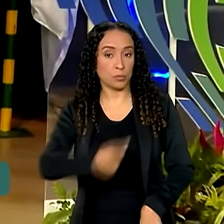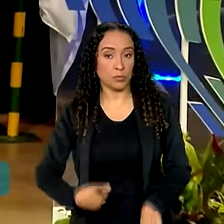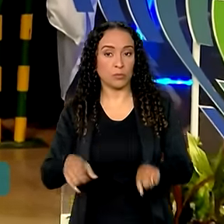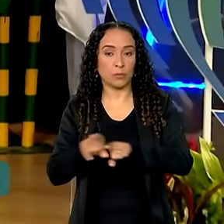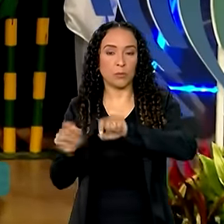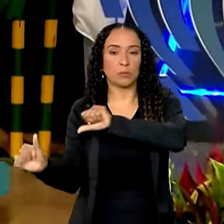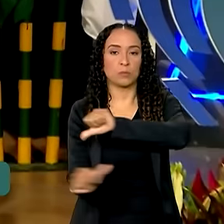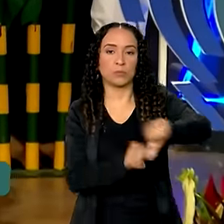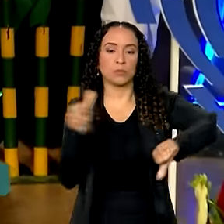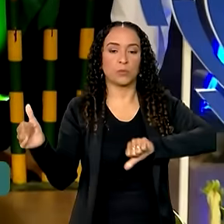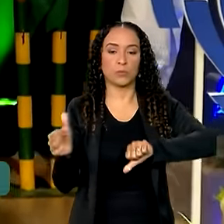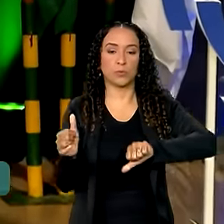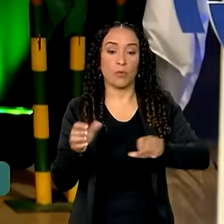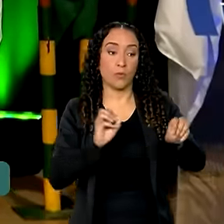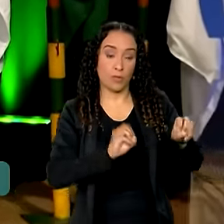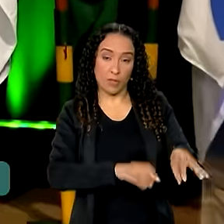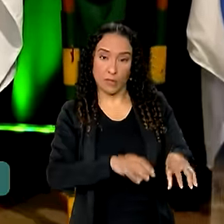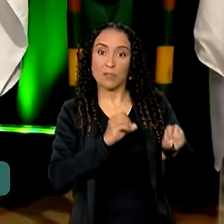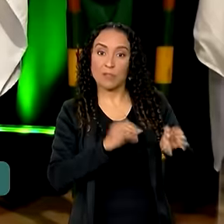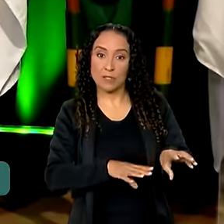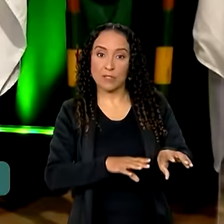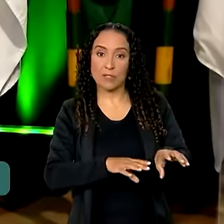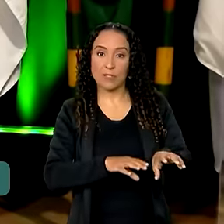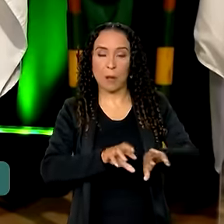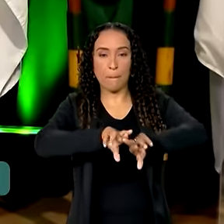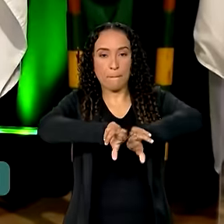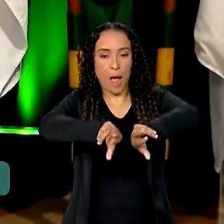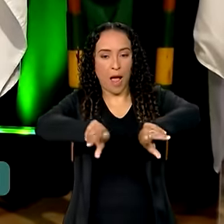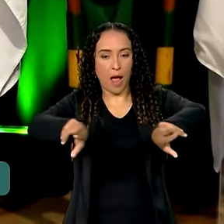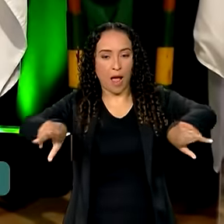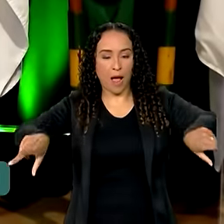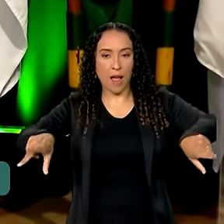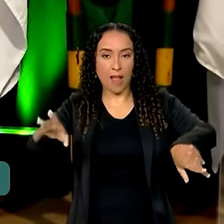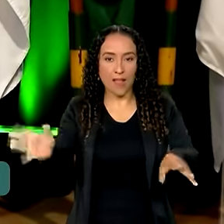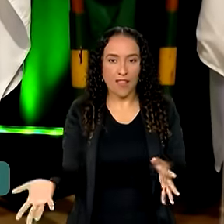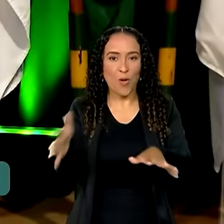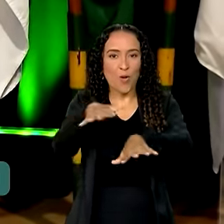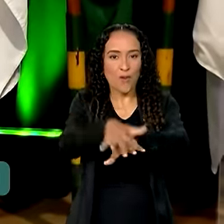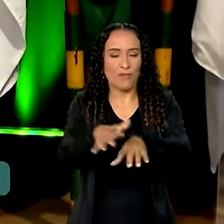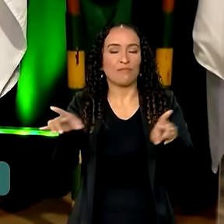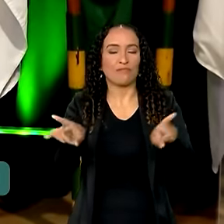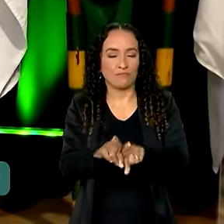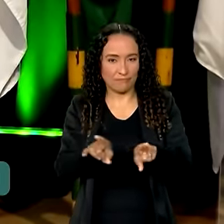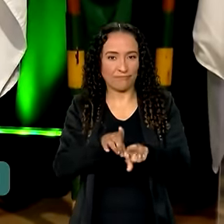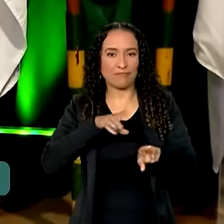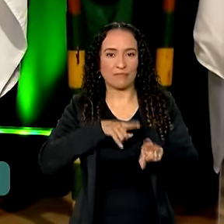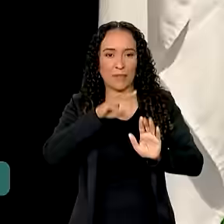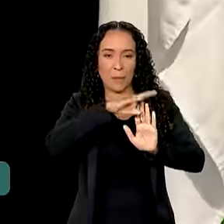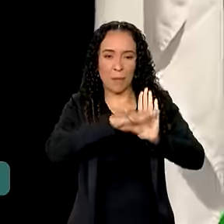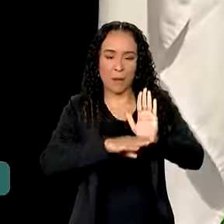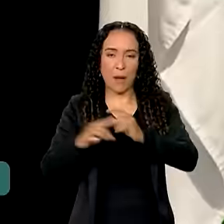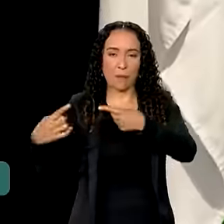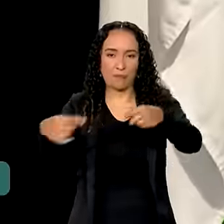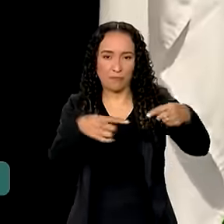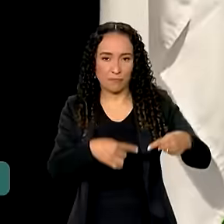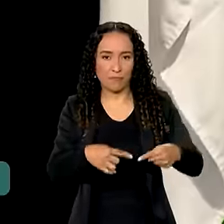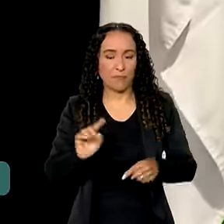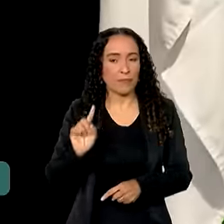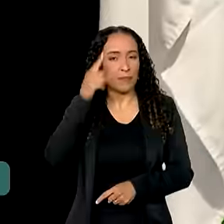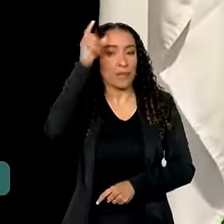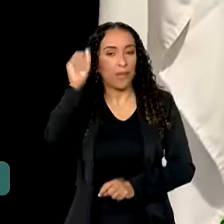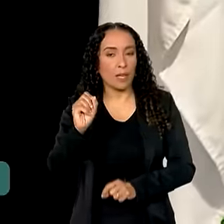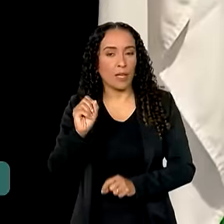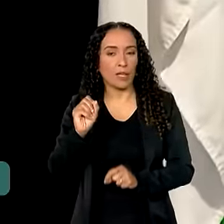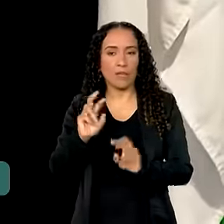transformação da educação, diversidade e inclusão também estão em debate. A ideia é